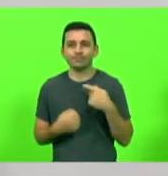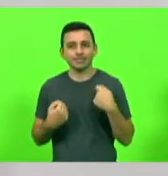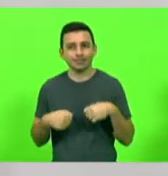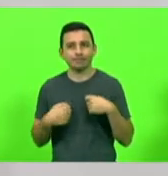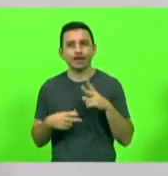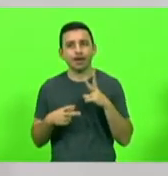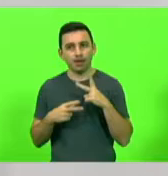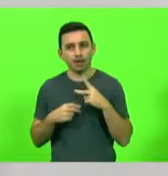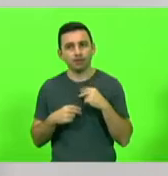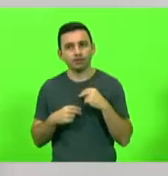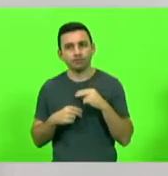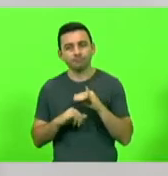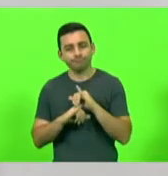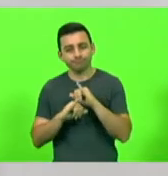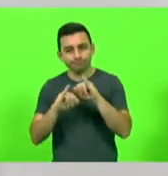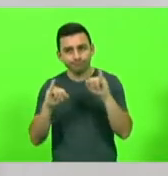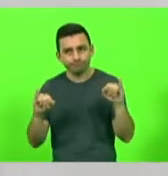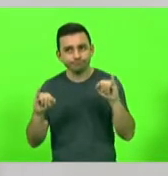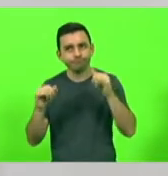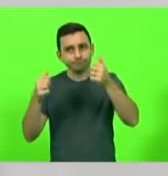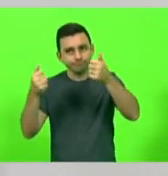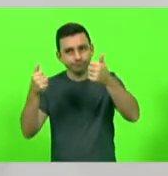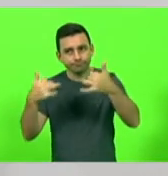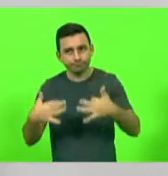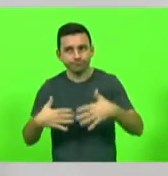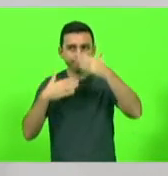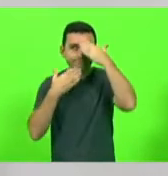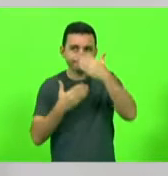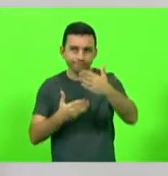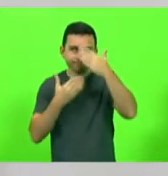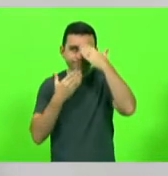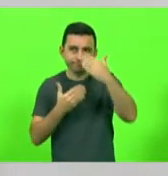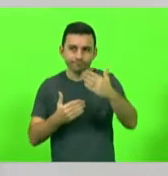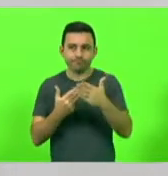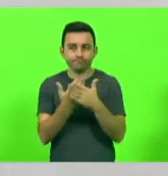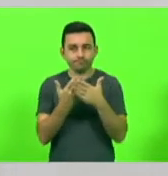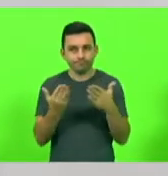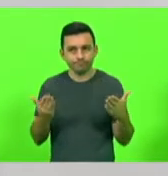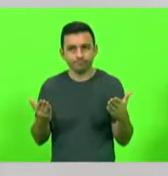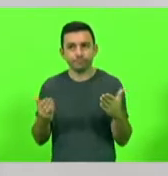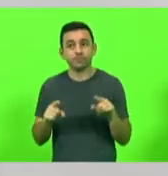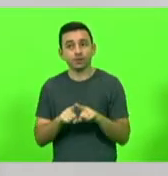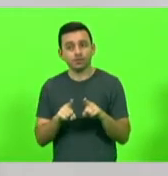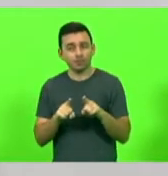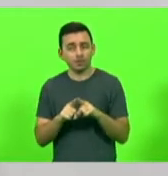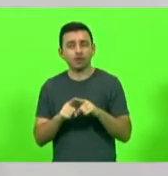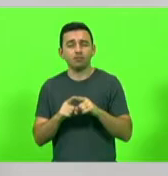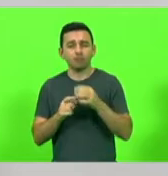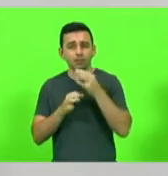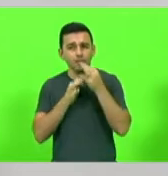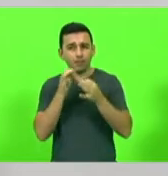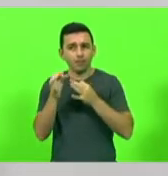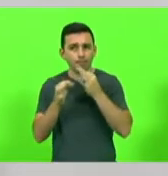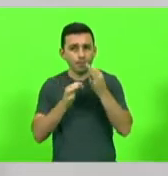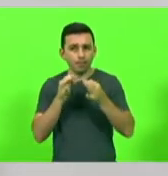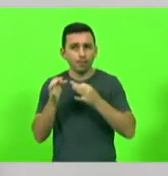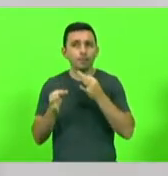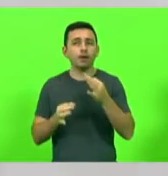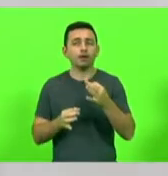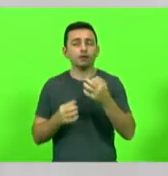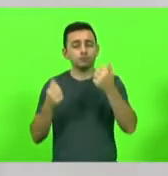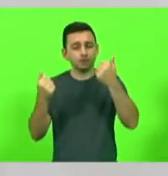uma retrospectiva, um agradecimento e um relato do que foi, porque